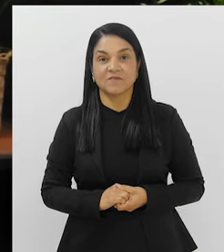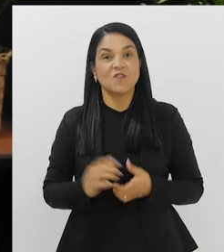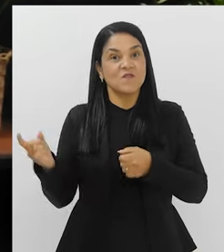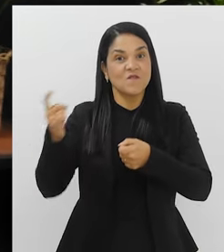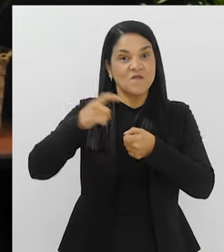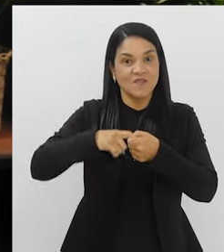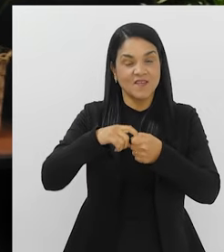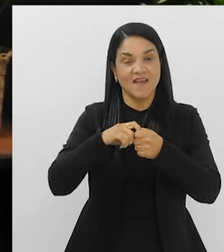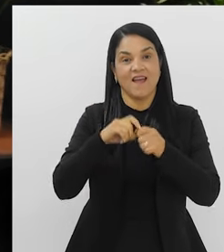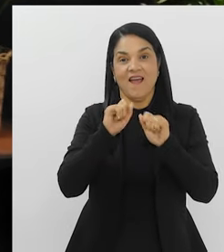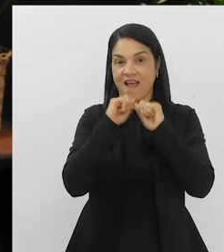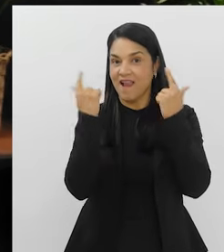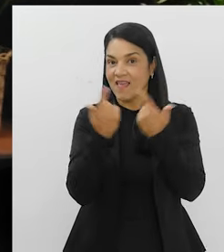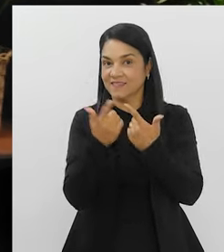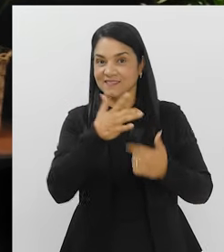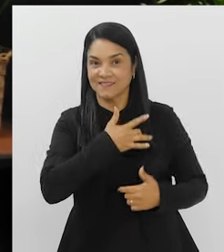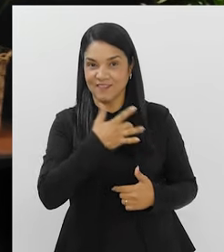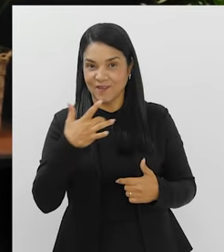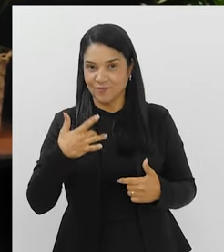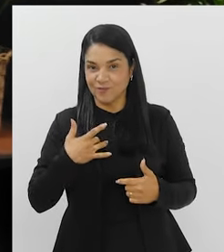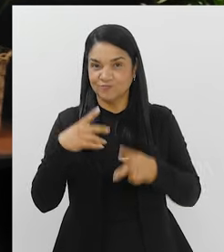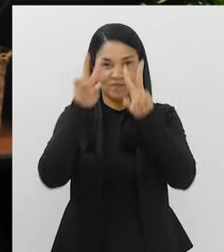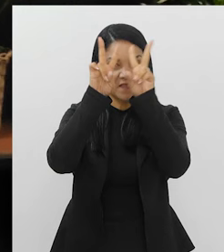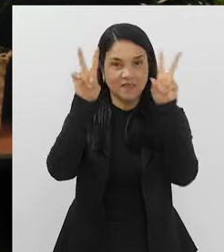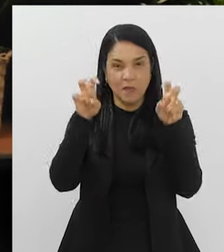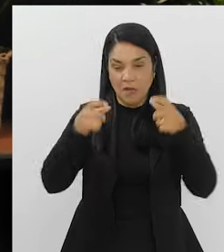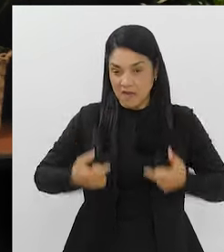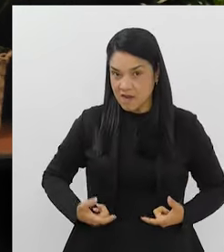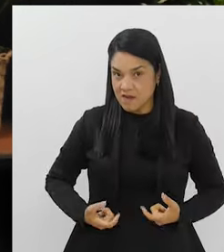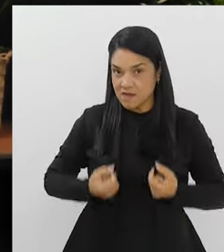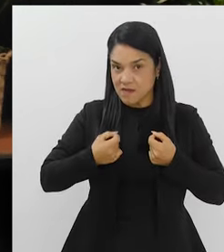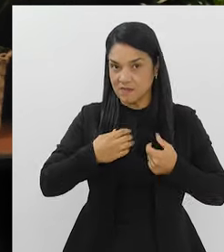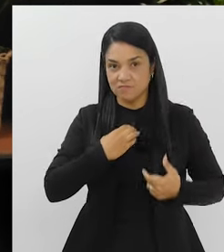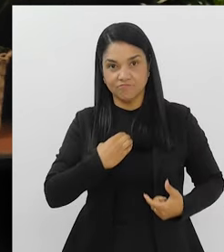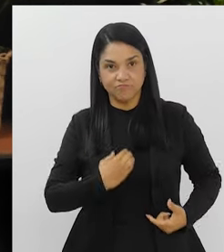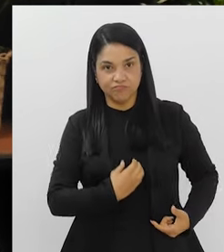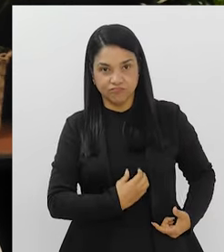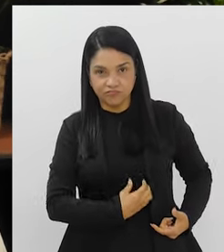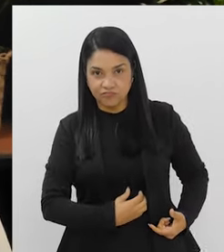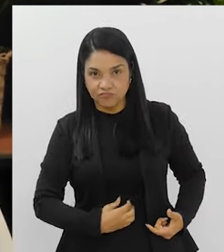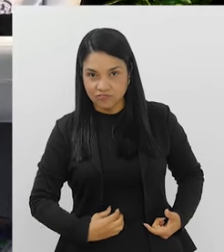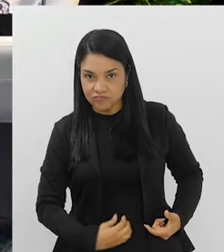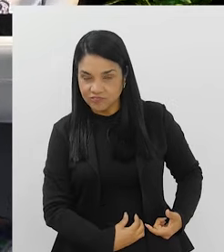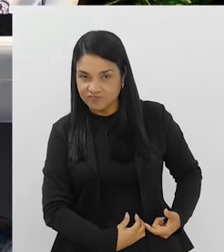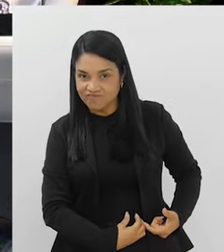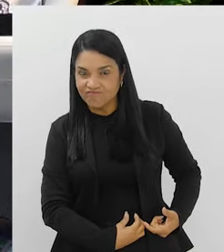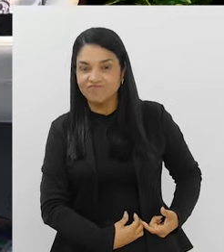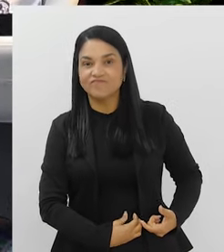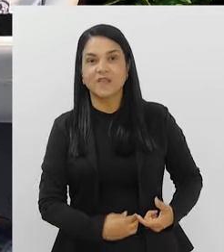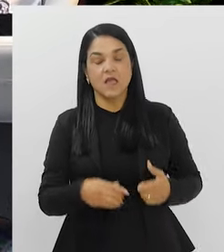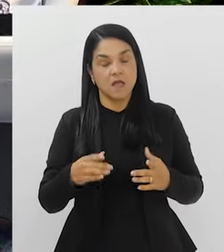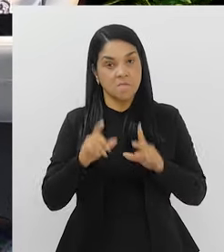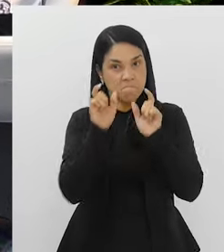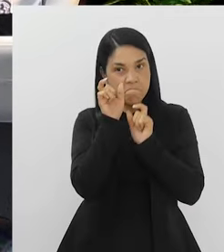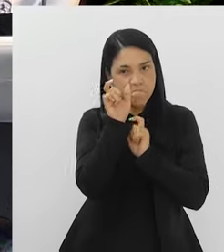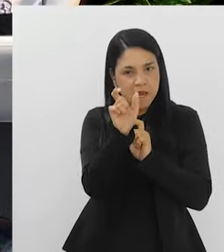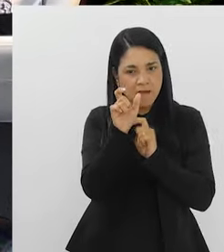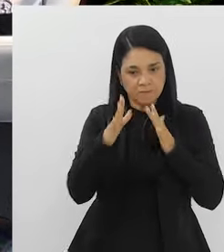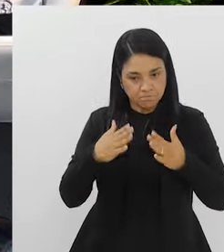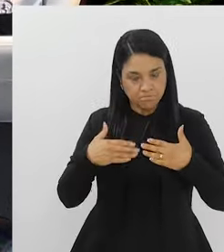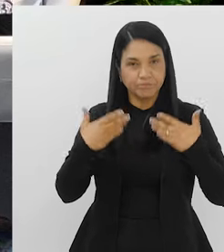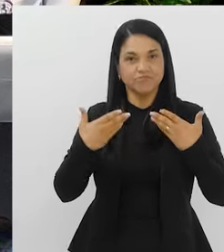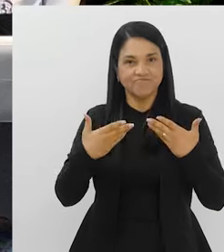De volta com o Alerja e Saúde de hoje, falando sobre câncer do intestino. É uma palavra que assusta, né?